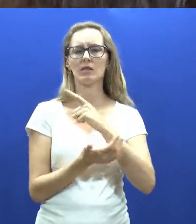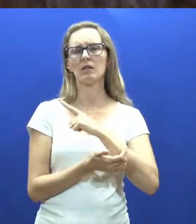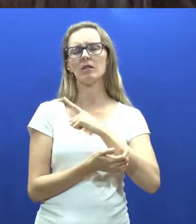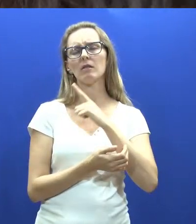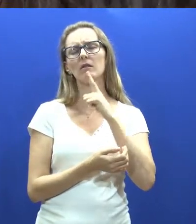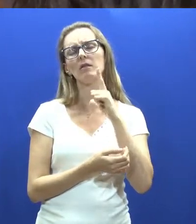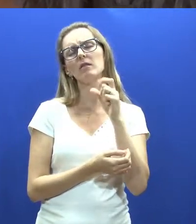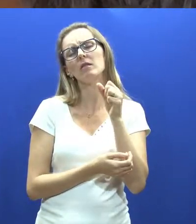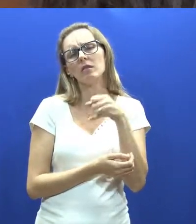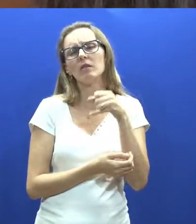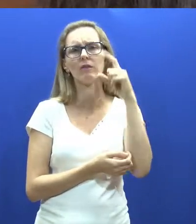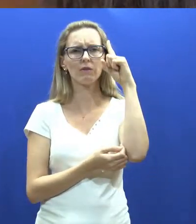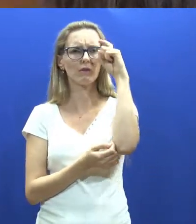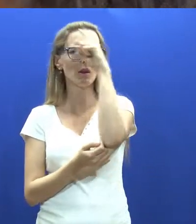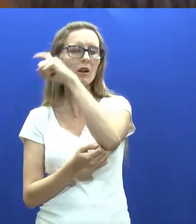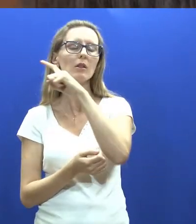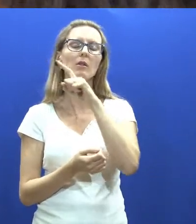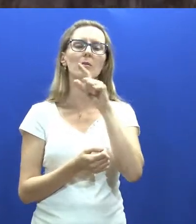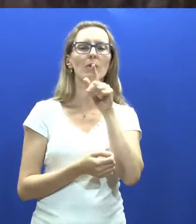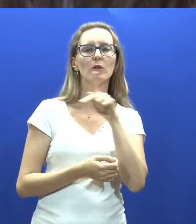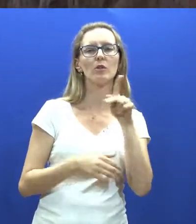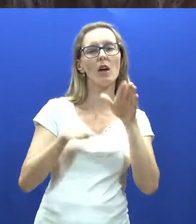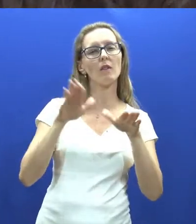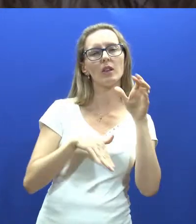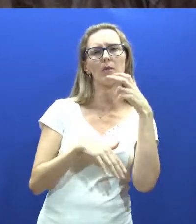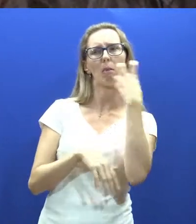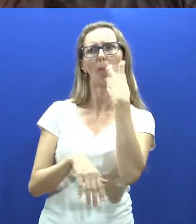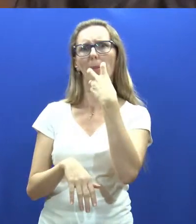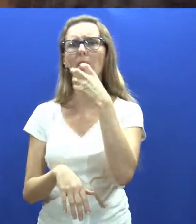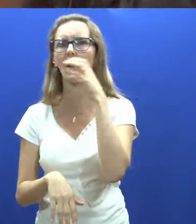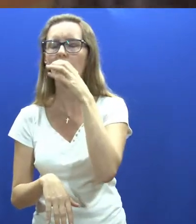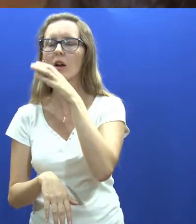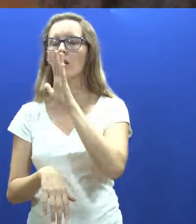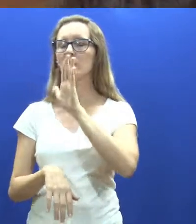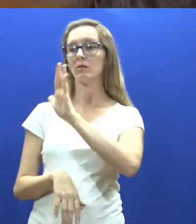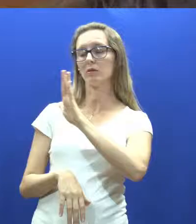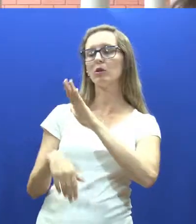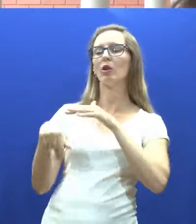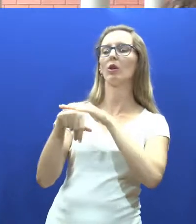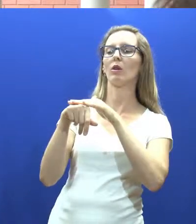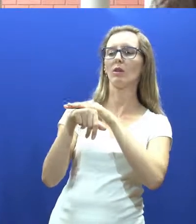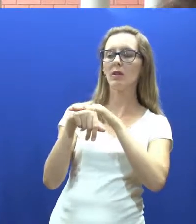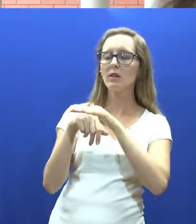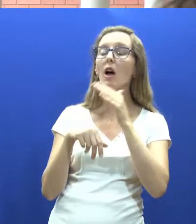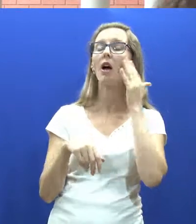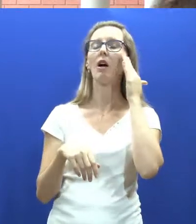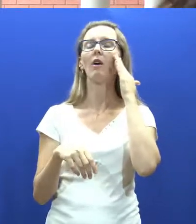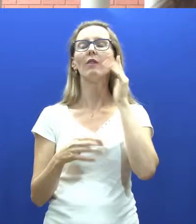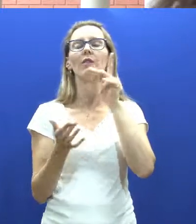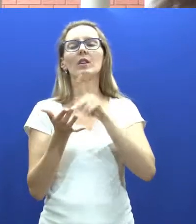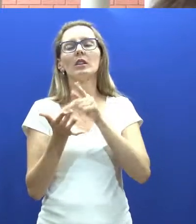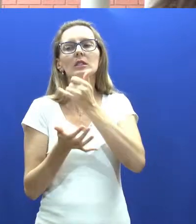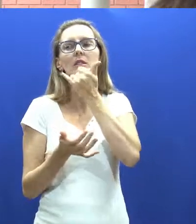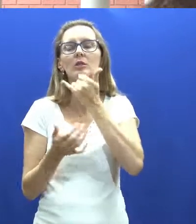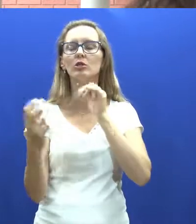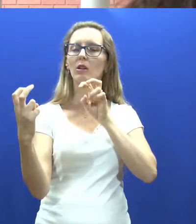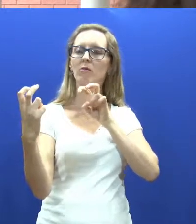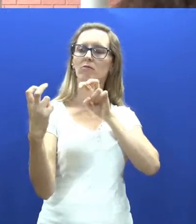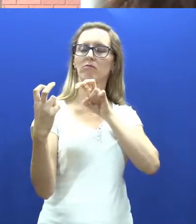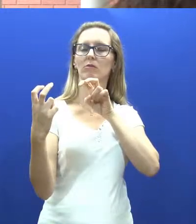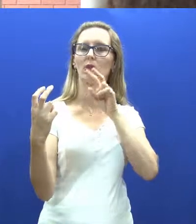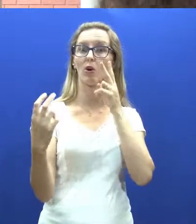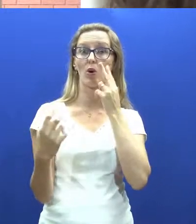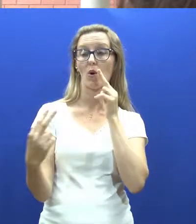que a pessoa nem percebe, às vezes não acredita que eu sou deficiência auditiva, mas pra mim é normal. Eu fiz fono durante nove